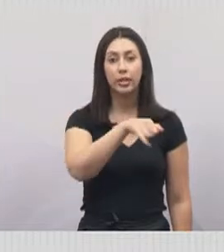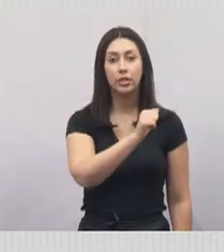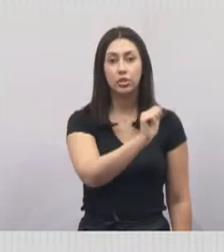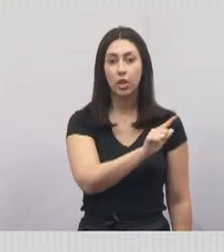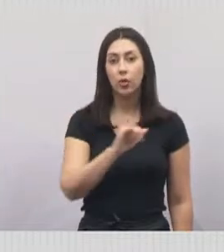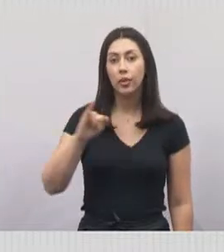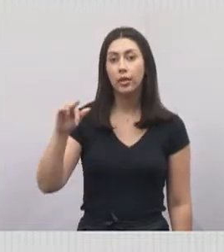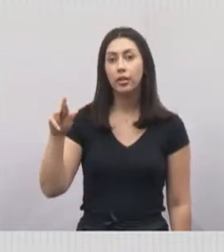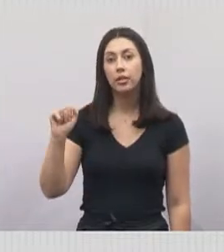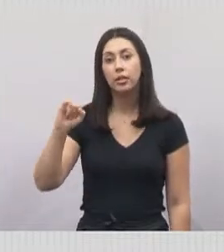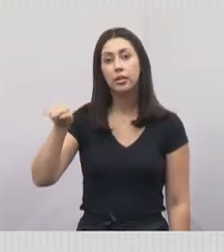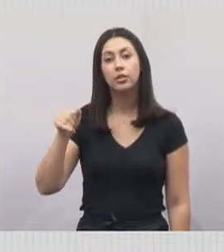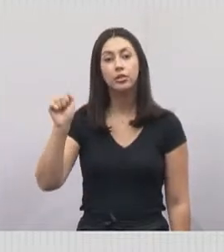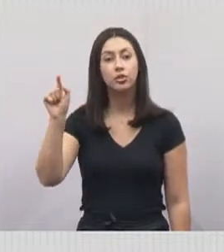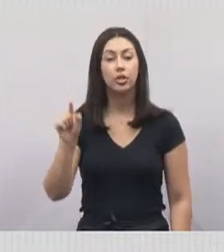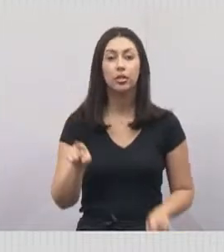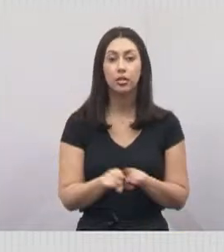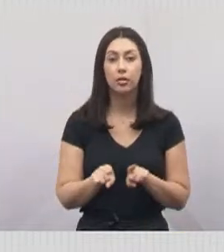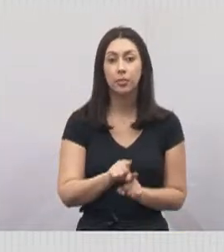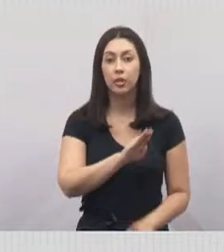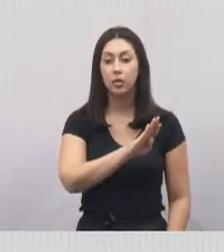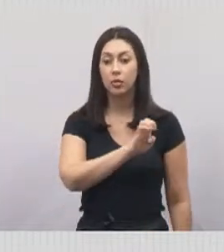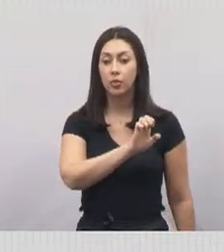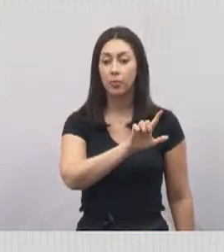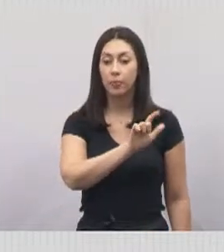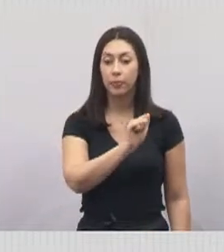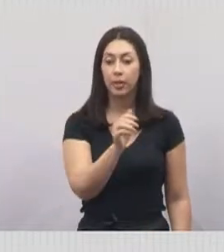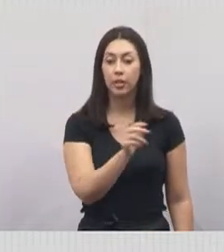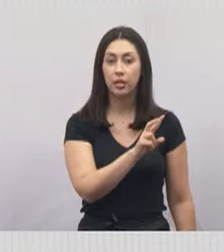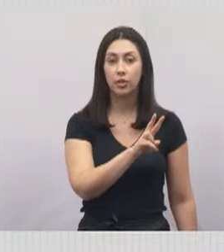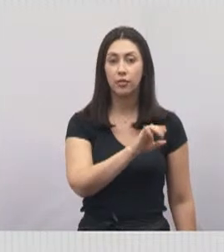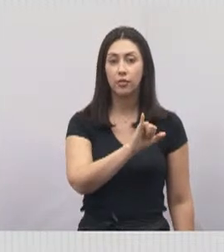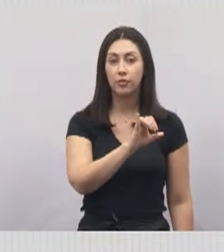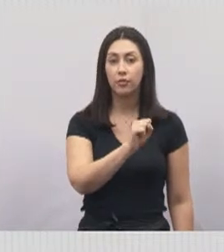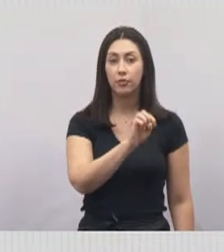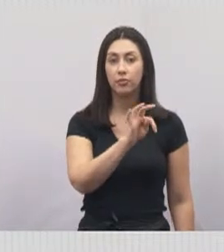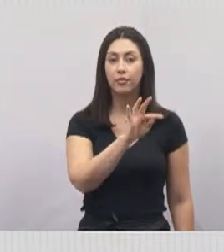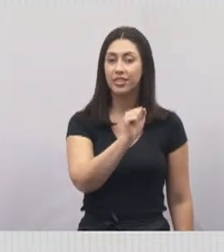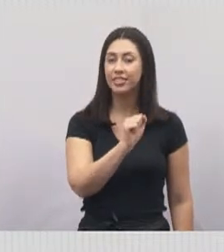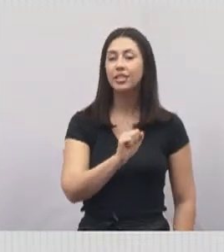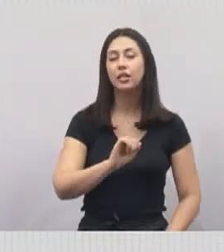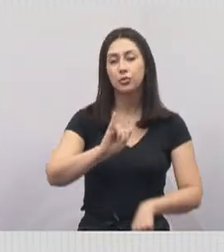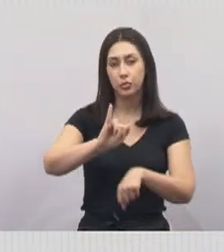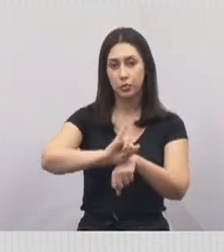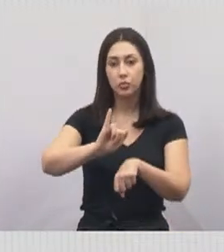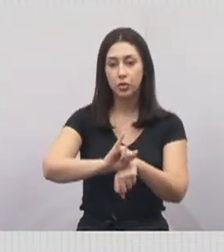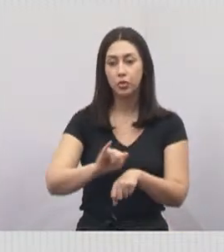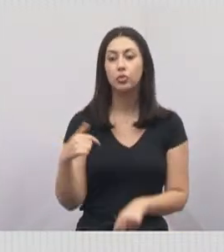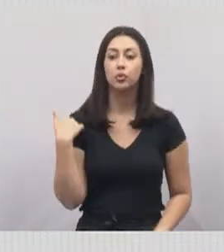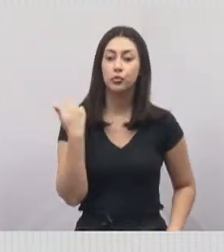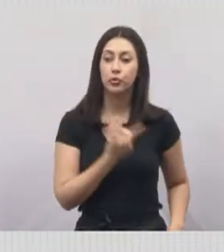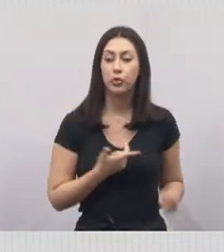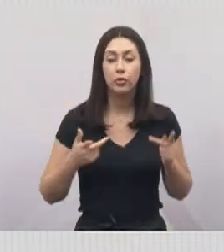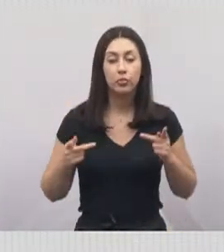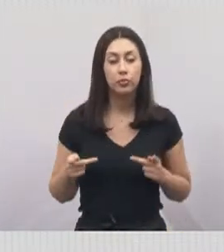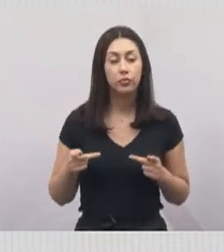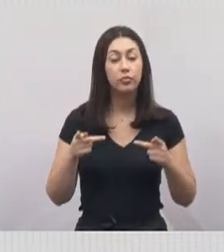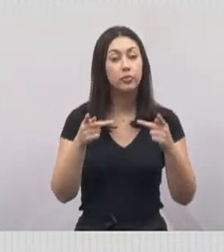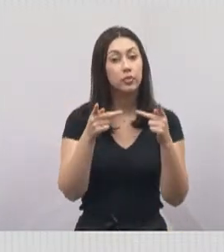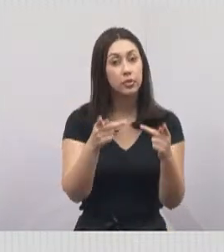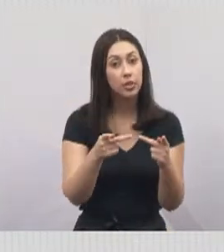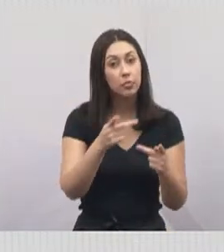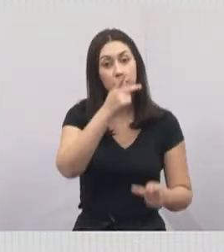e o Bela Vista, Jardim Bela Vista, aqui no centro. Então, são esses bairros que foram visitados por nós,